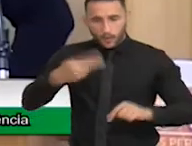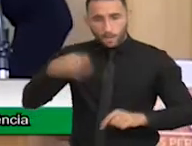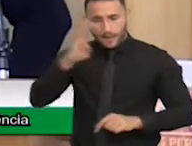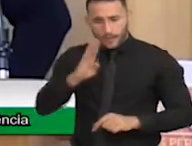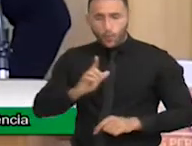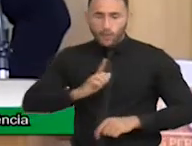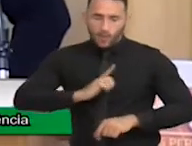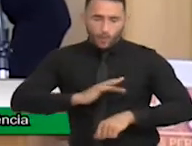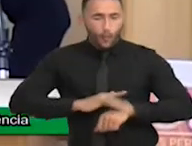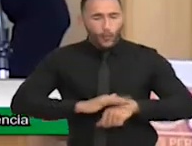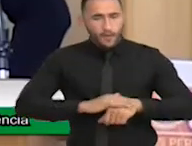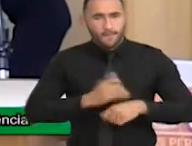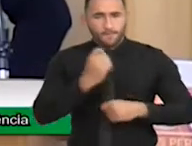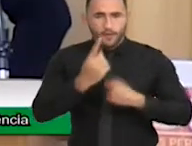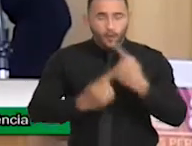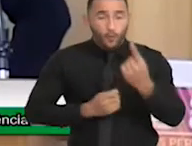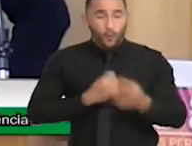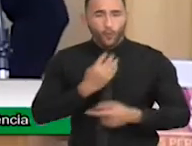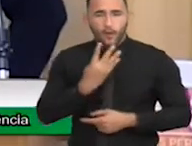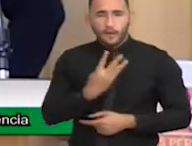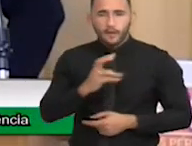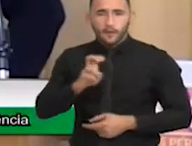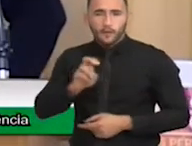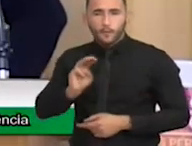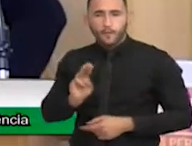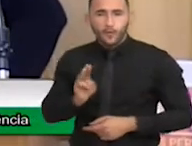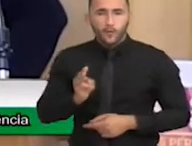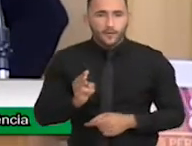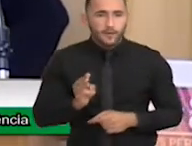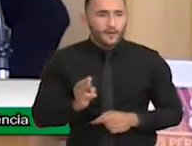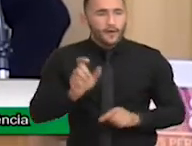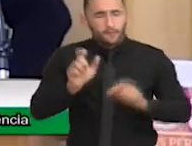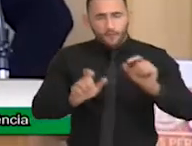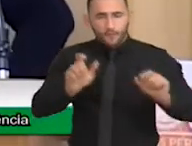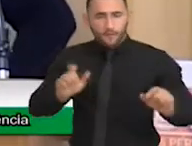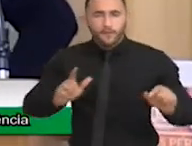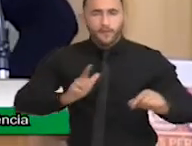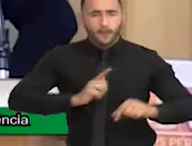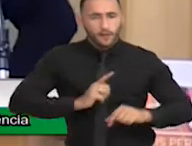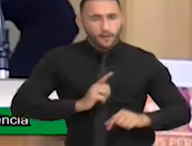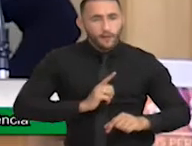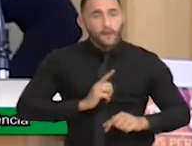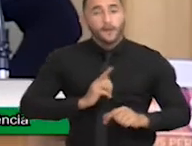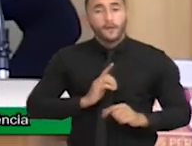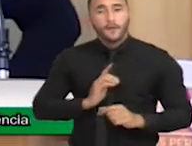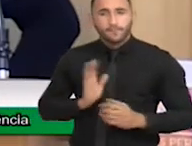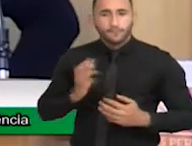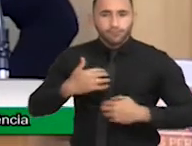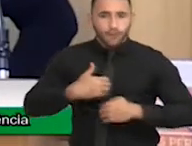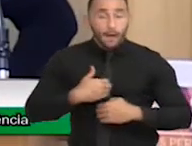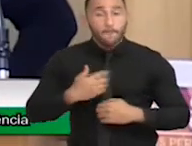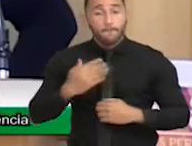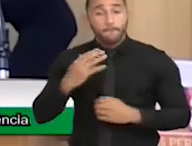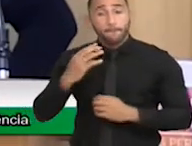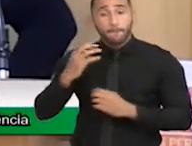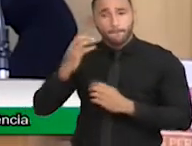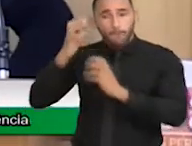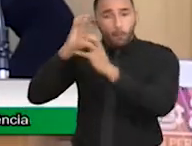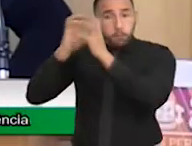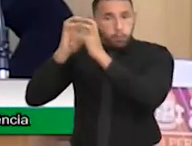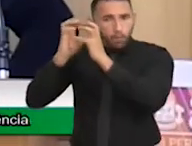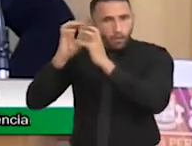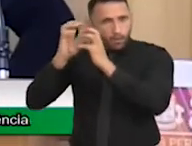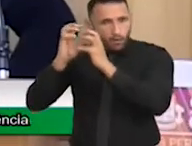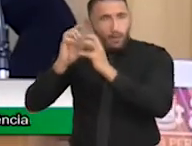45 milhões de brasileiros possuem algum tipo de deficiência. A paralisia cerebral é a deficiência